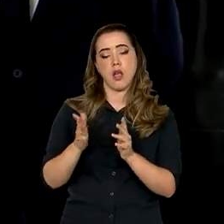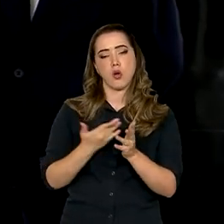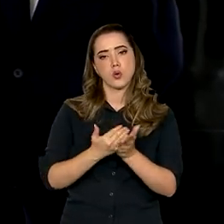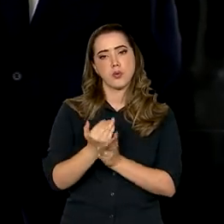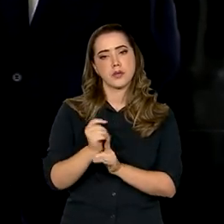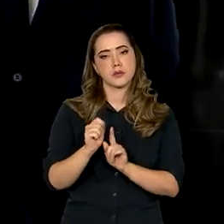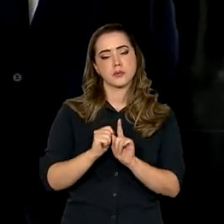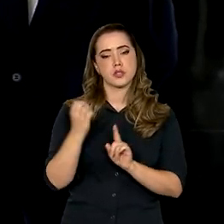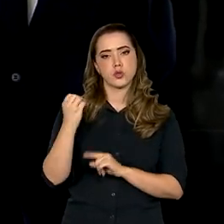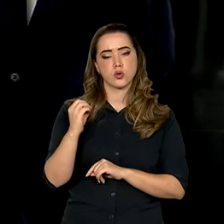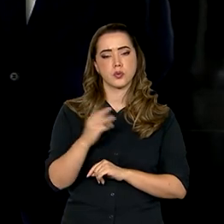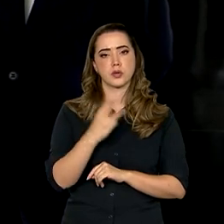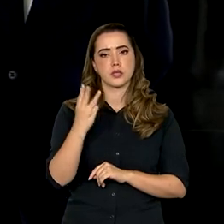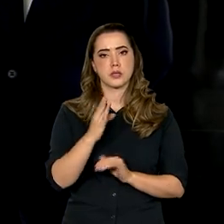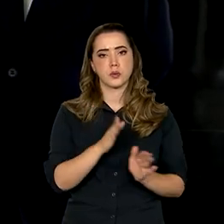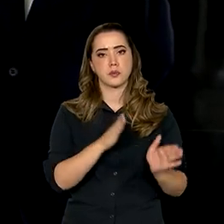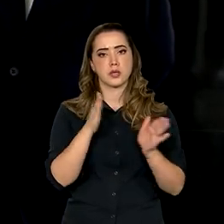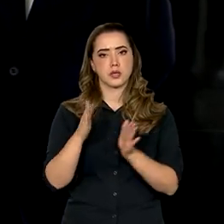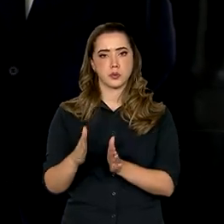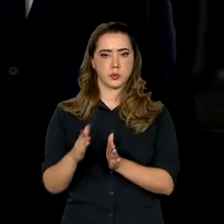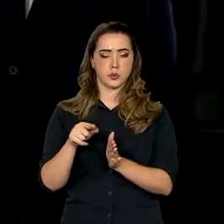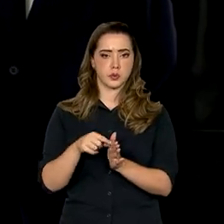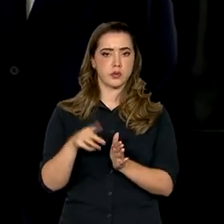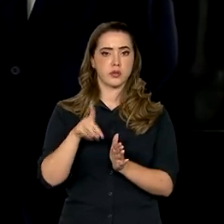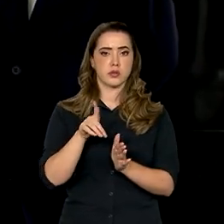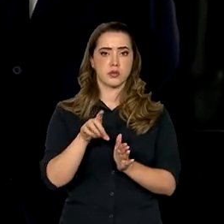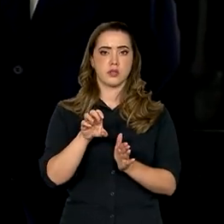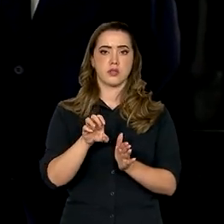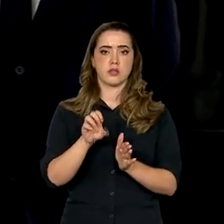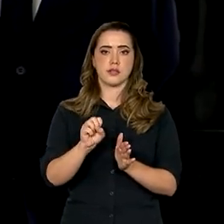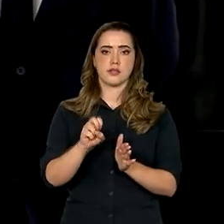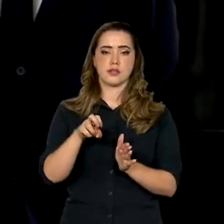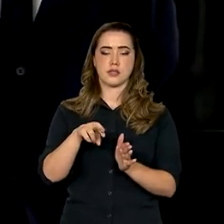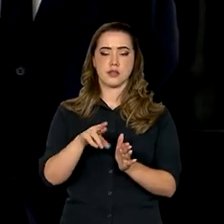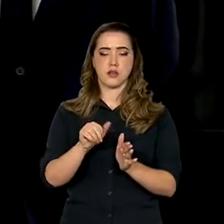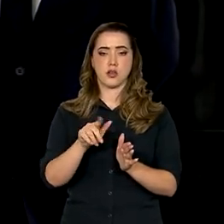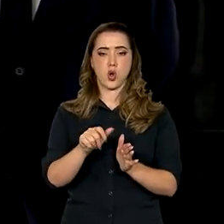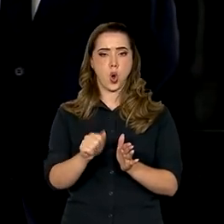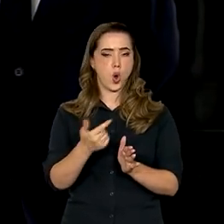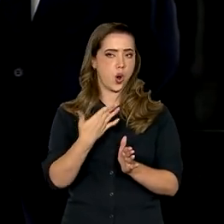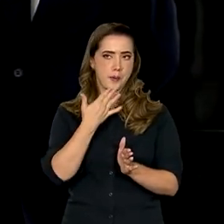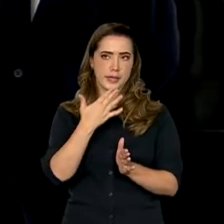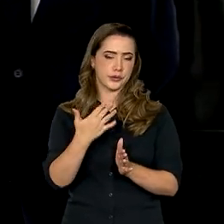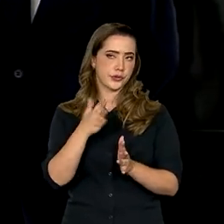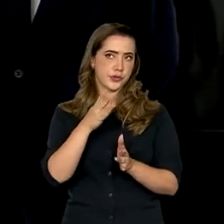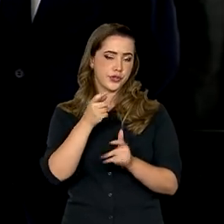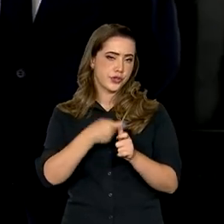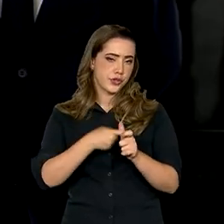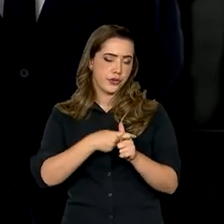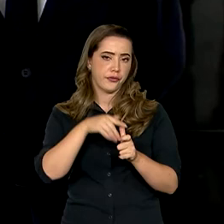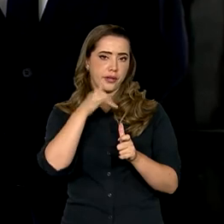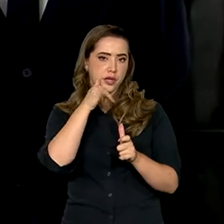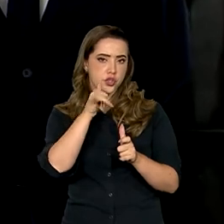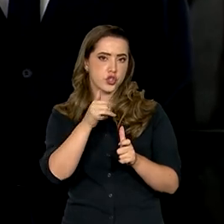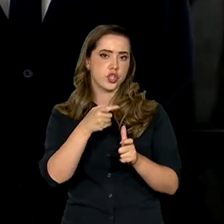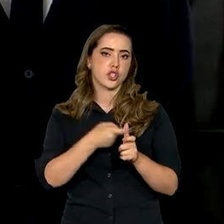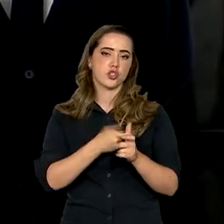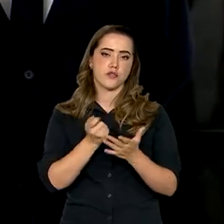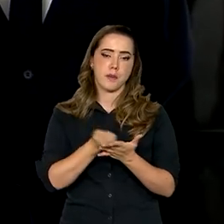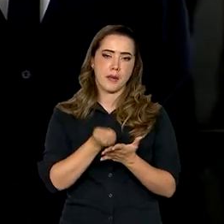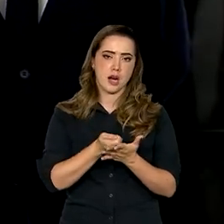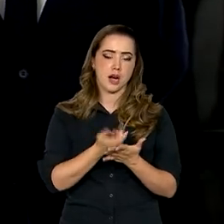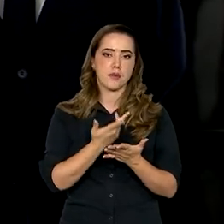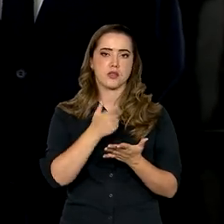de outubro uma terceira etapa do Desenrola, que pega dívidas de conta de luz, conta de gás, conta da área de educação,